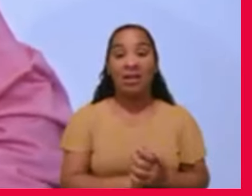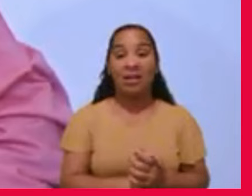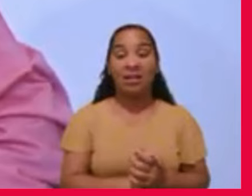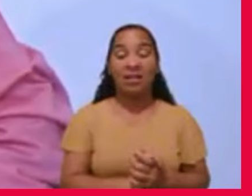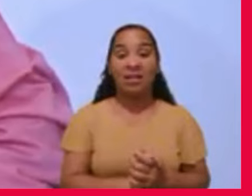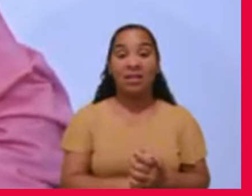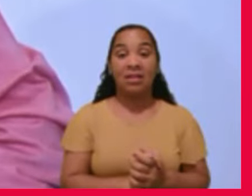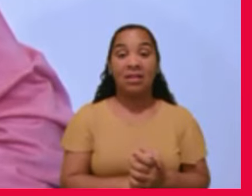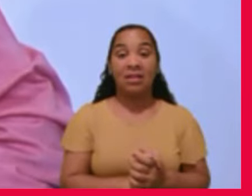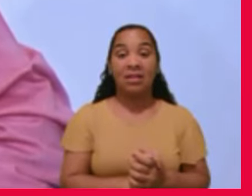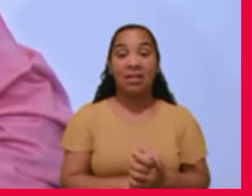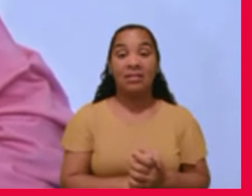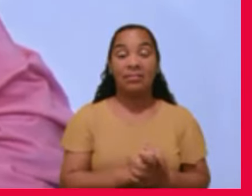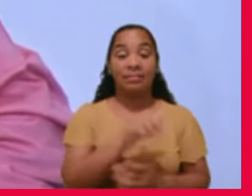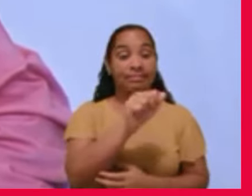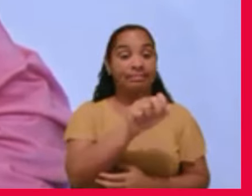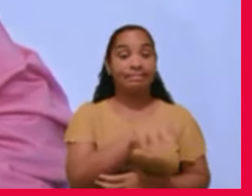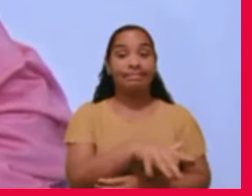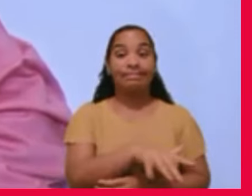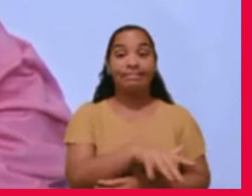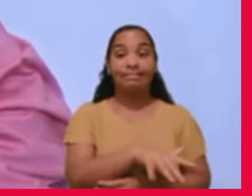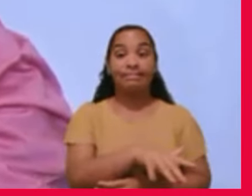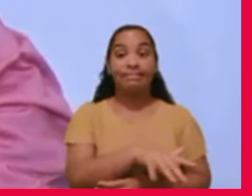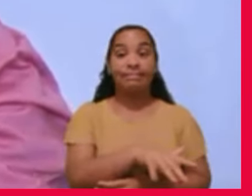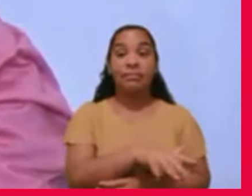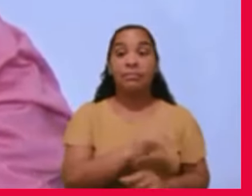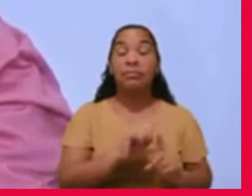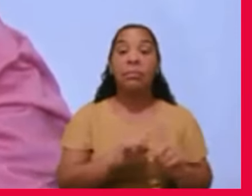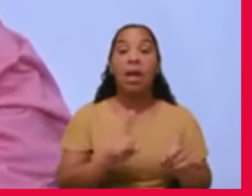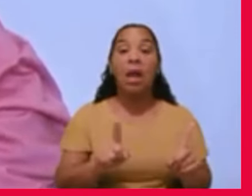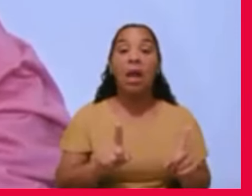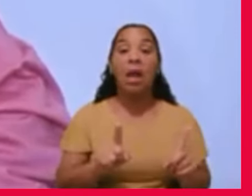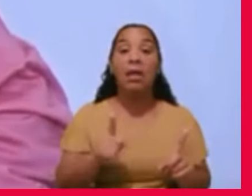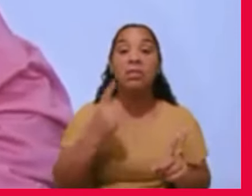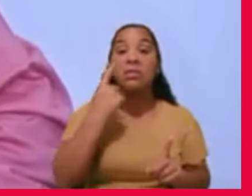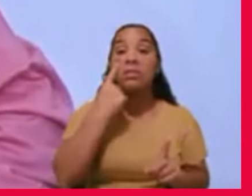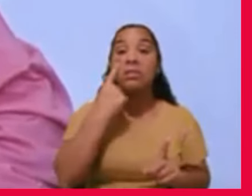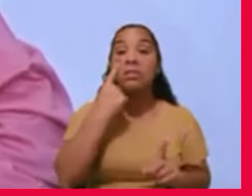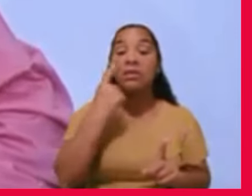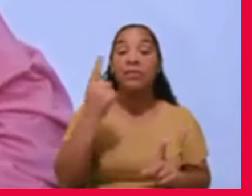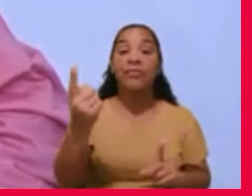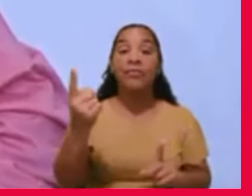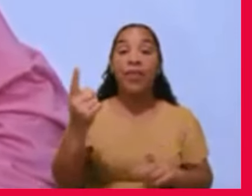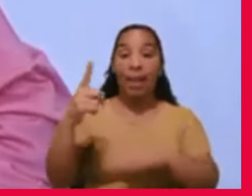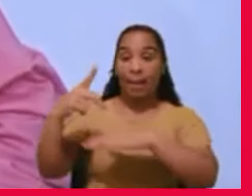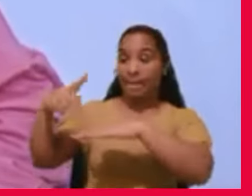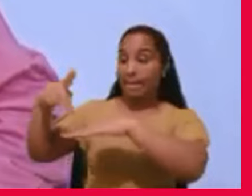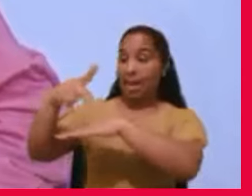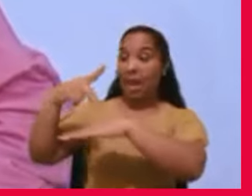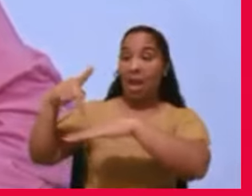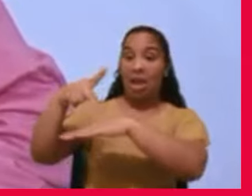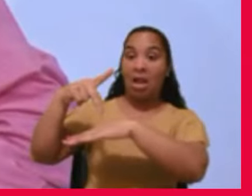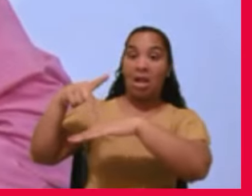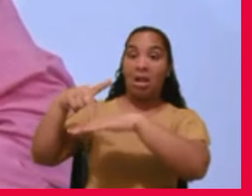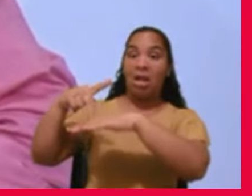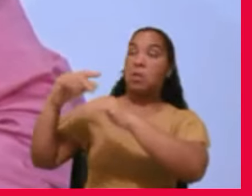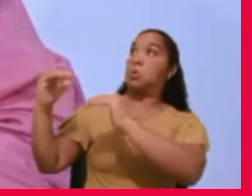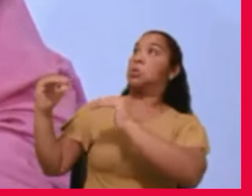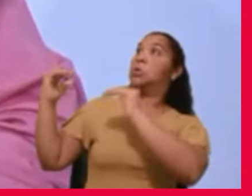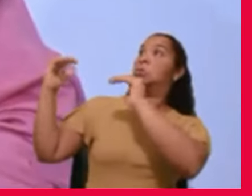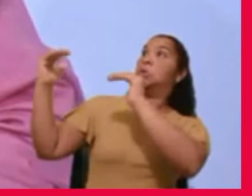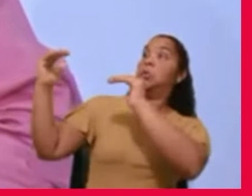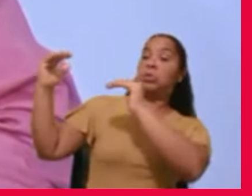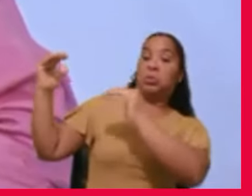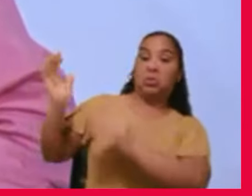de pequenez. e vemos os grandes países, não esses, que realizam esses